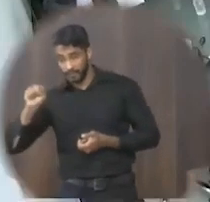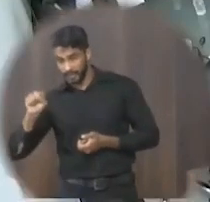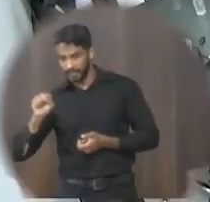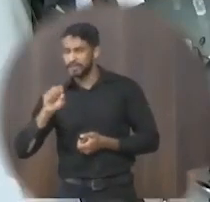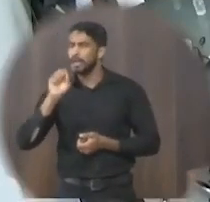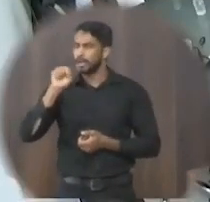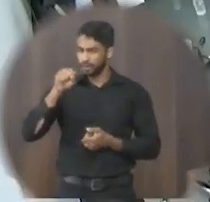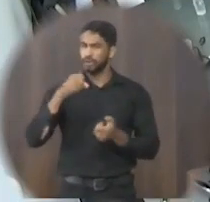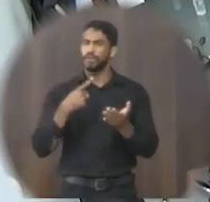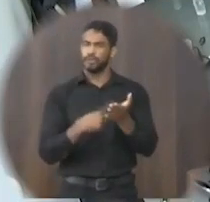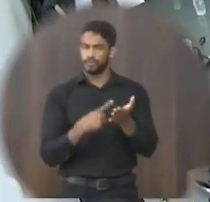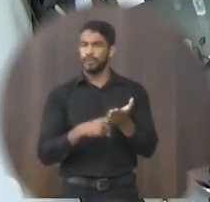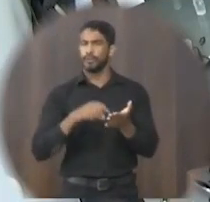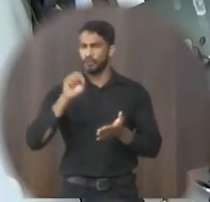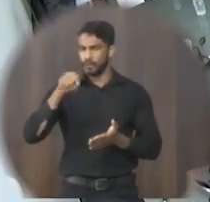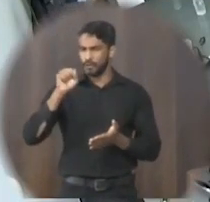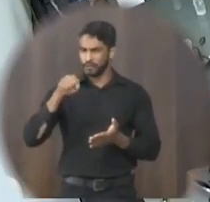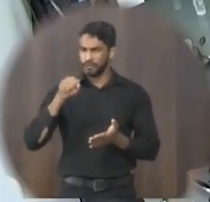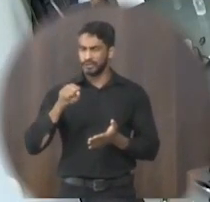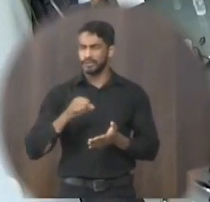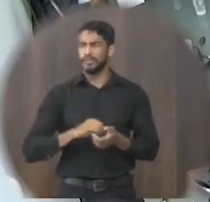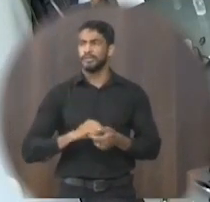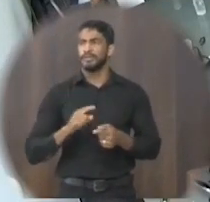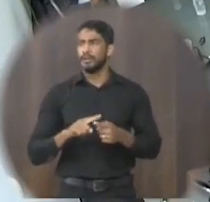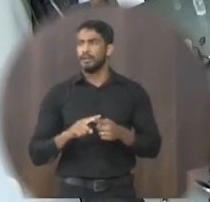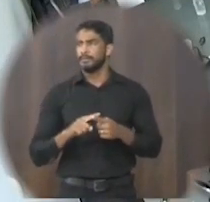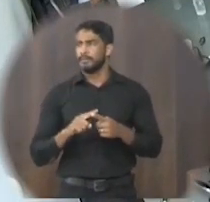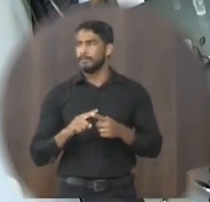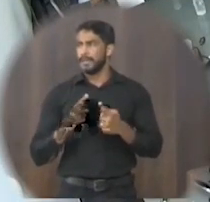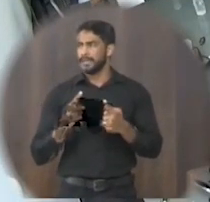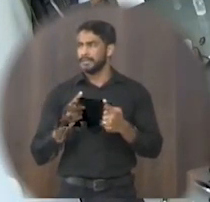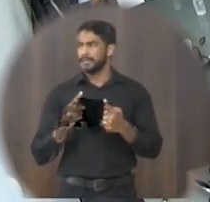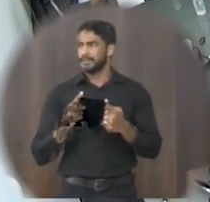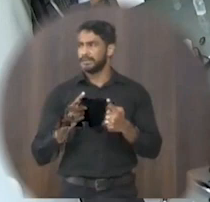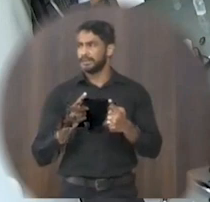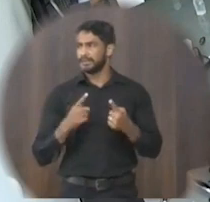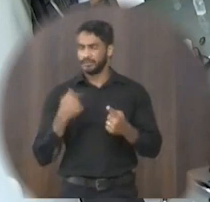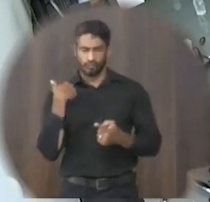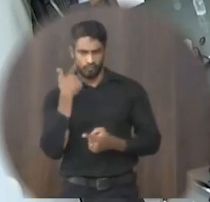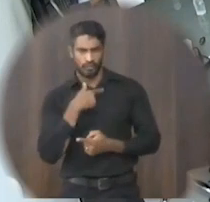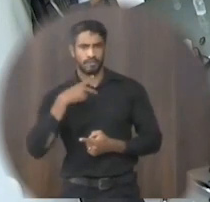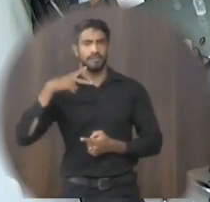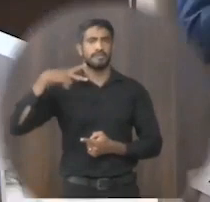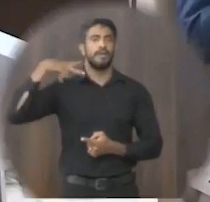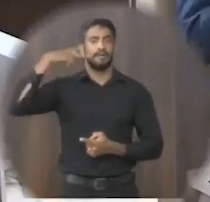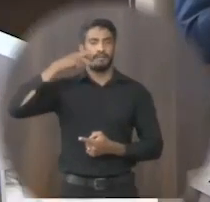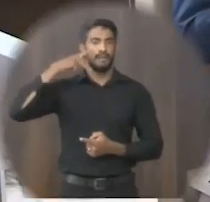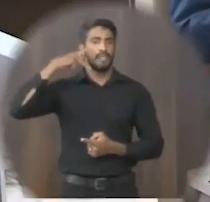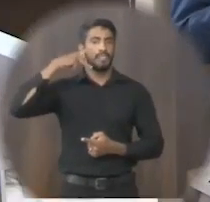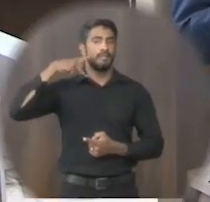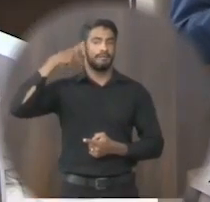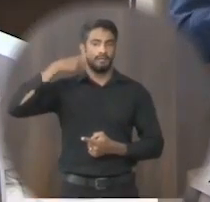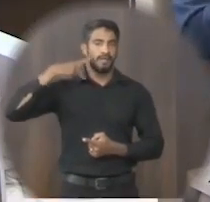eu concordo com você quanto a questão de legalidade só que nós vereadores nós estamos representando do